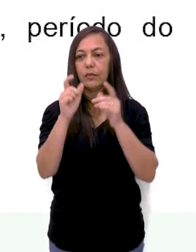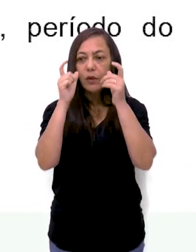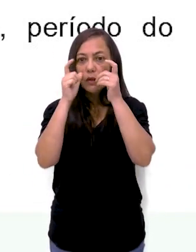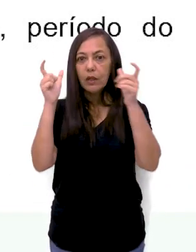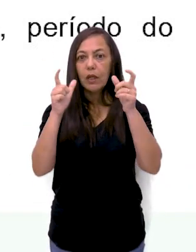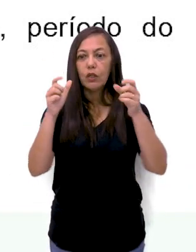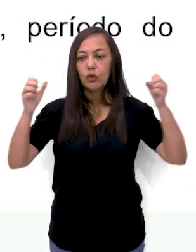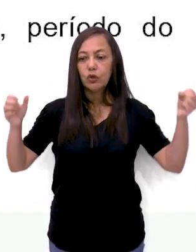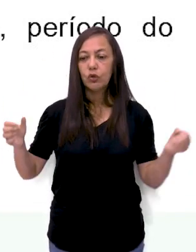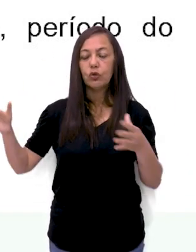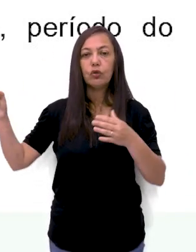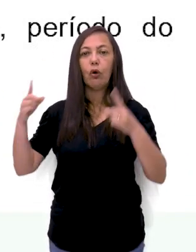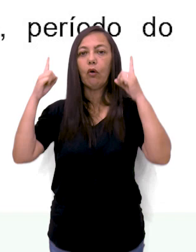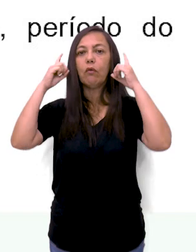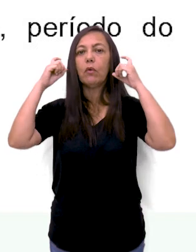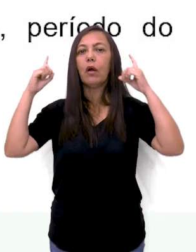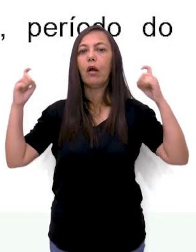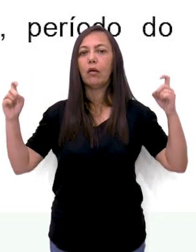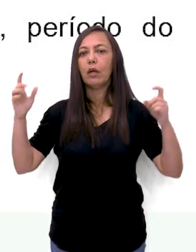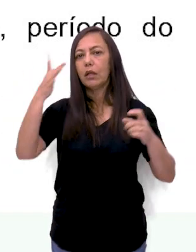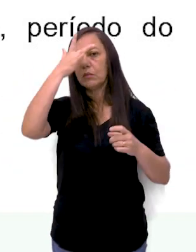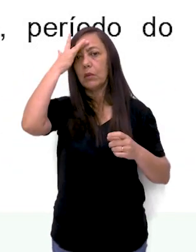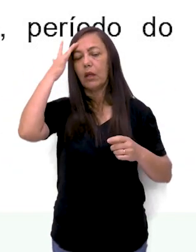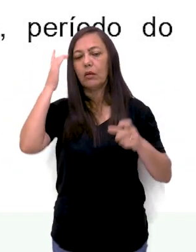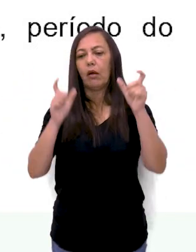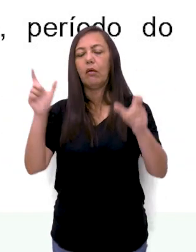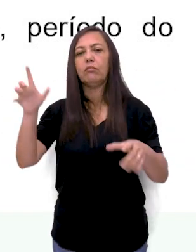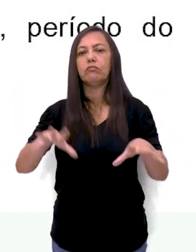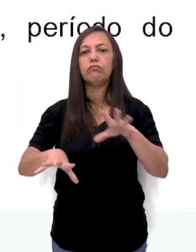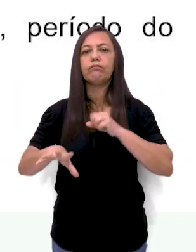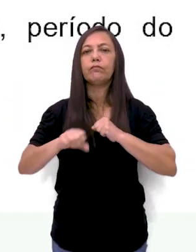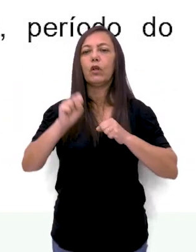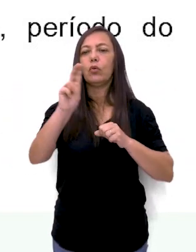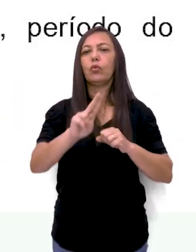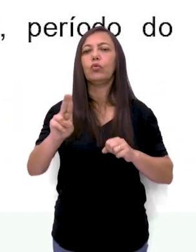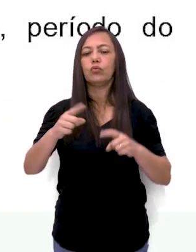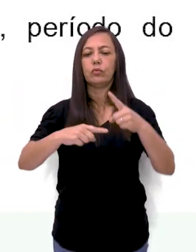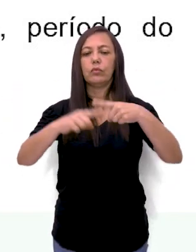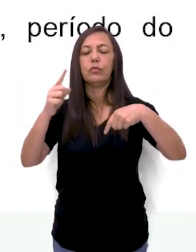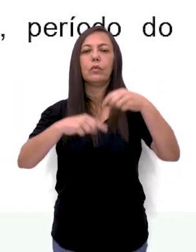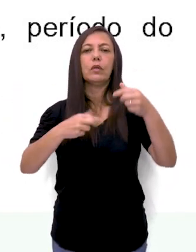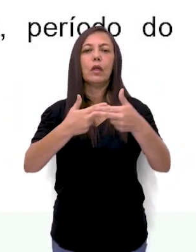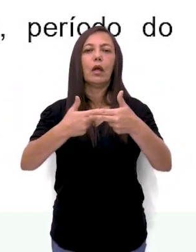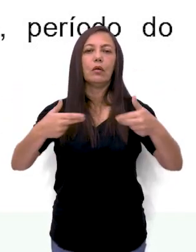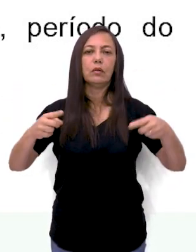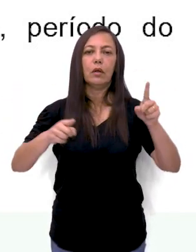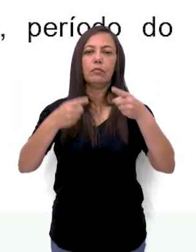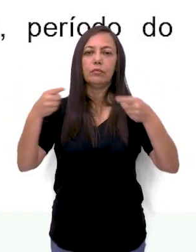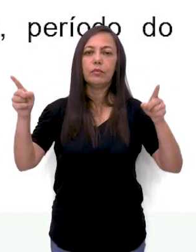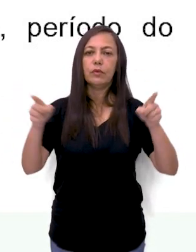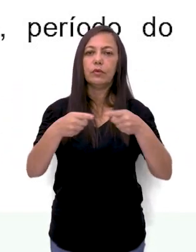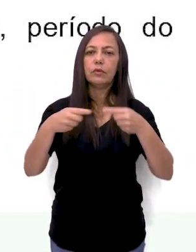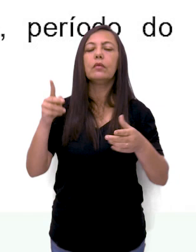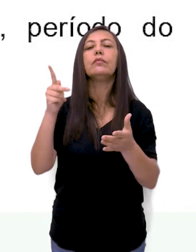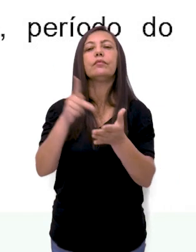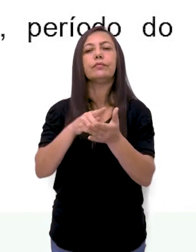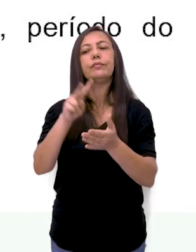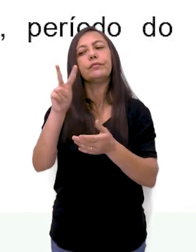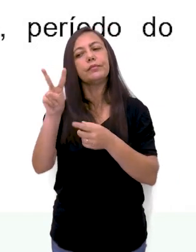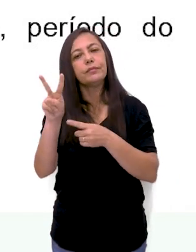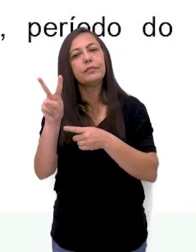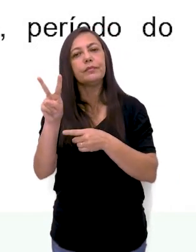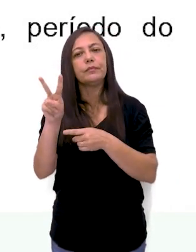novos sonhos fez os compositores incorporarem uma grande quantidade de instrumentos e objetos sonoros. Sim, isso também é verdadeiro.